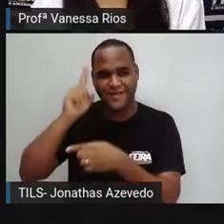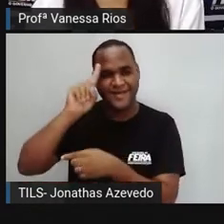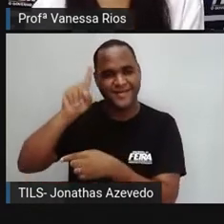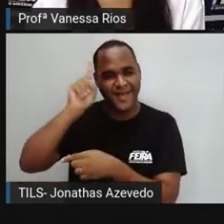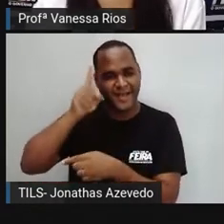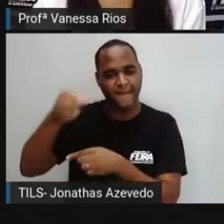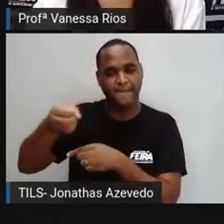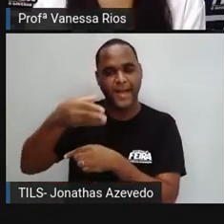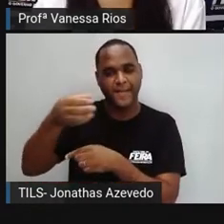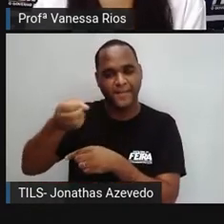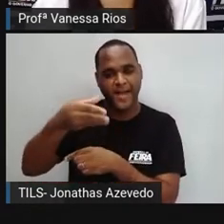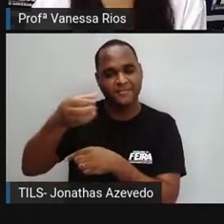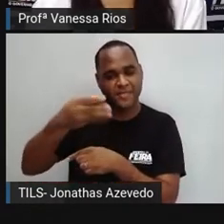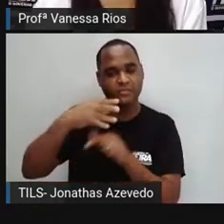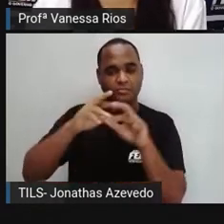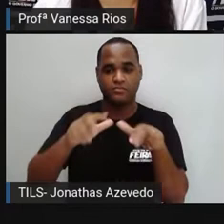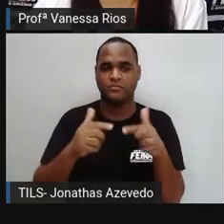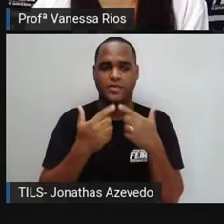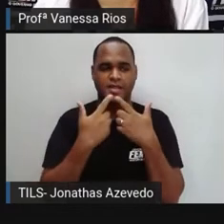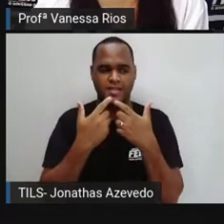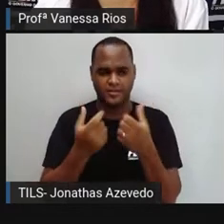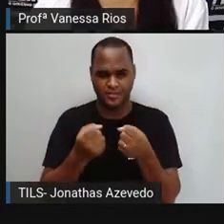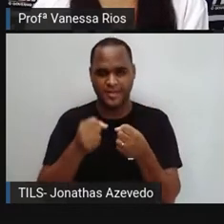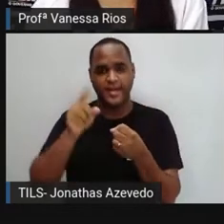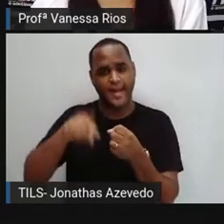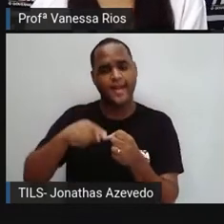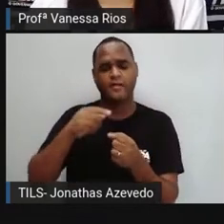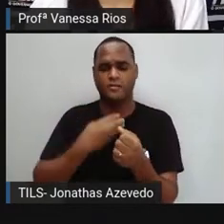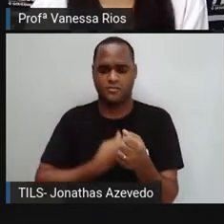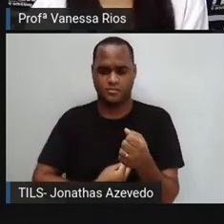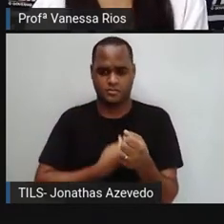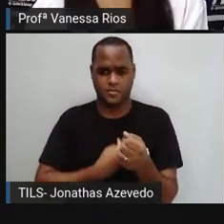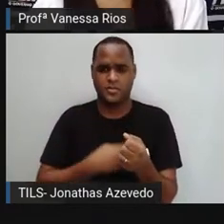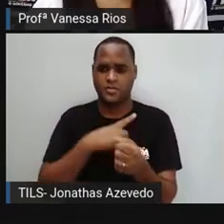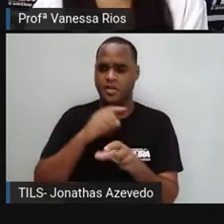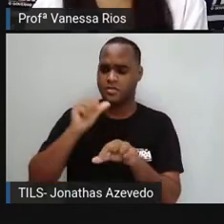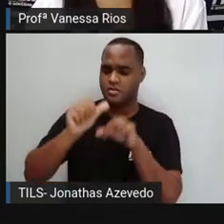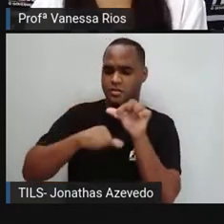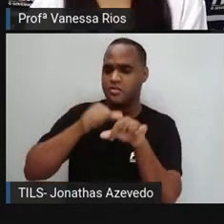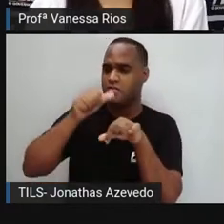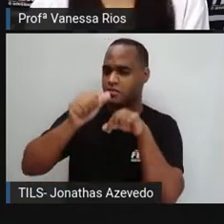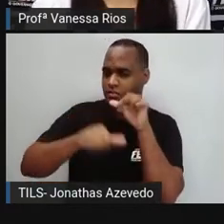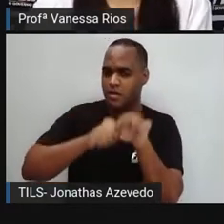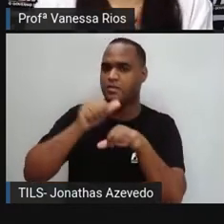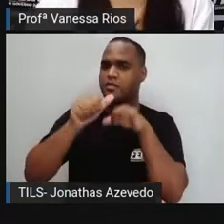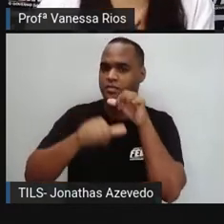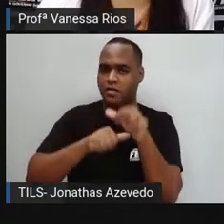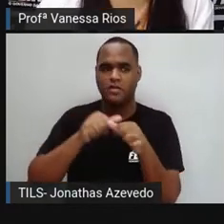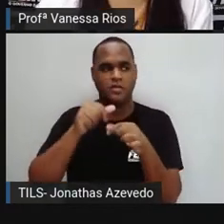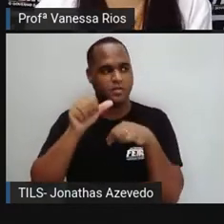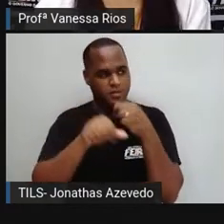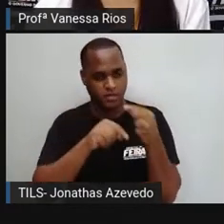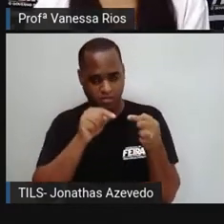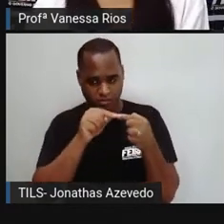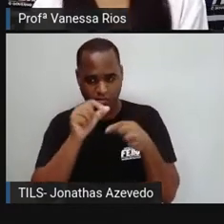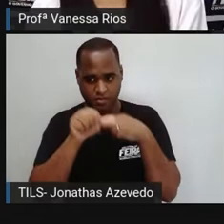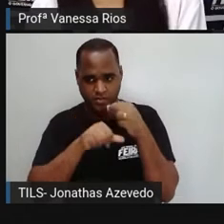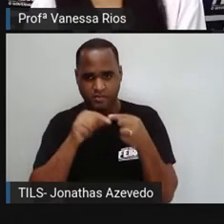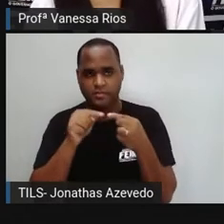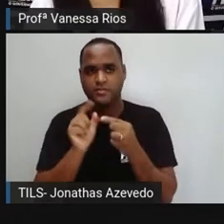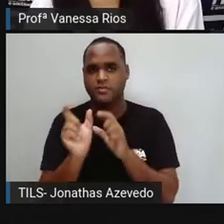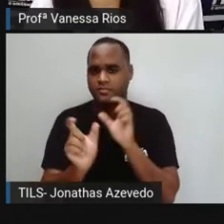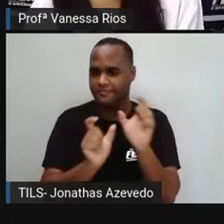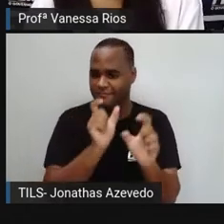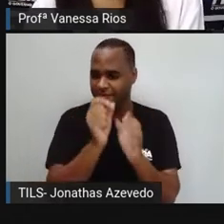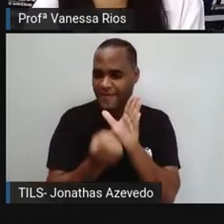observou que a língua é algo vivo, é algo que vai sendo modificado, que vai se atualizando, novas palavras